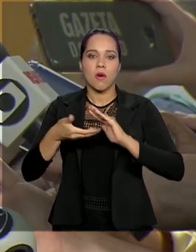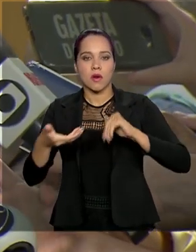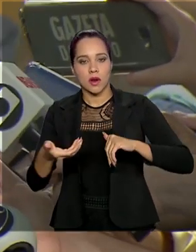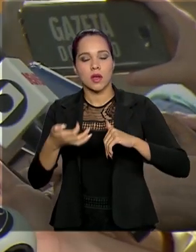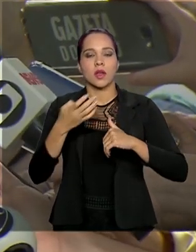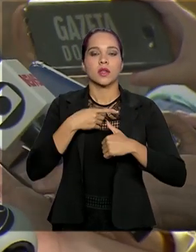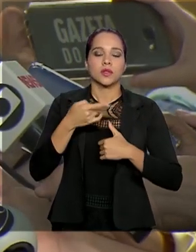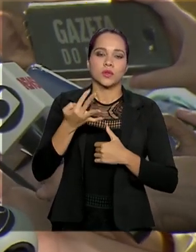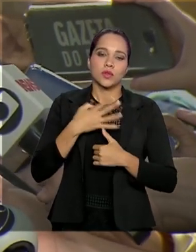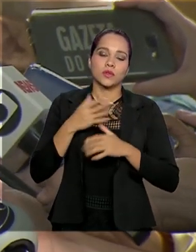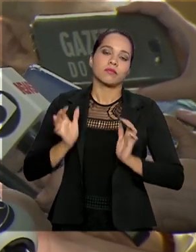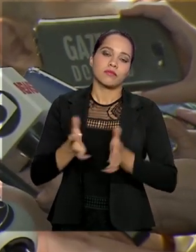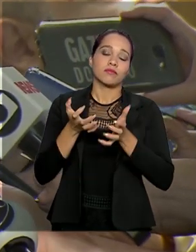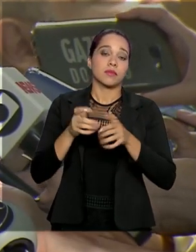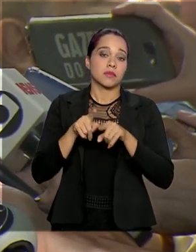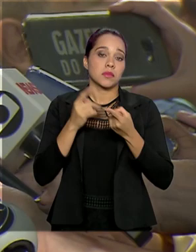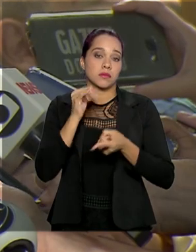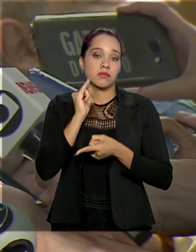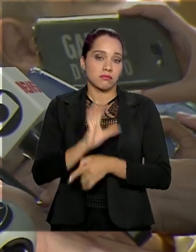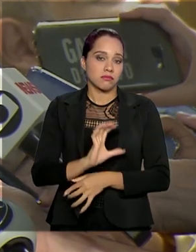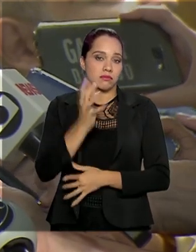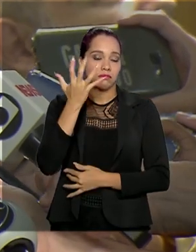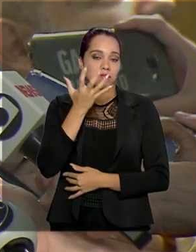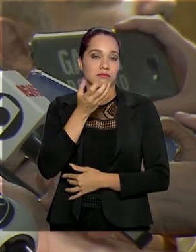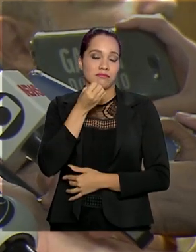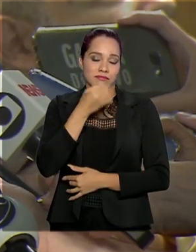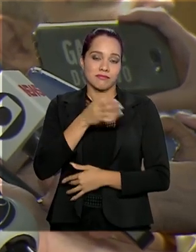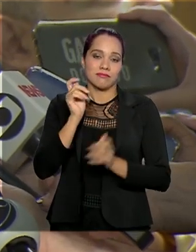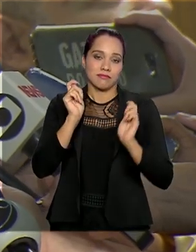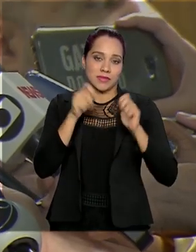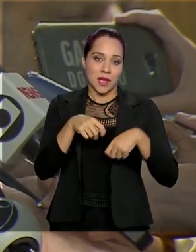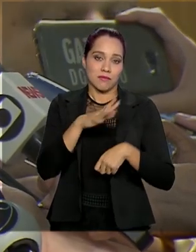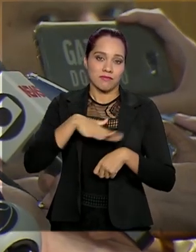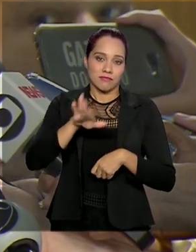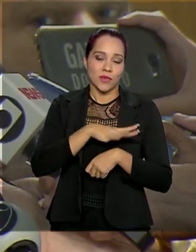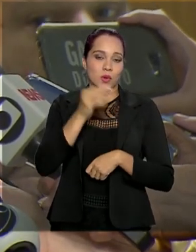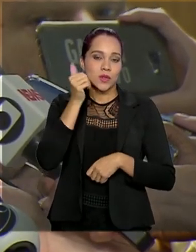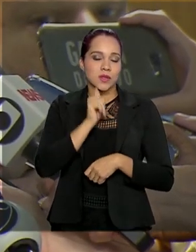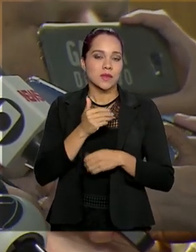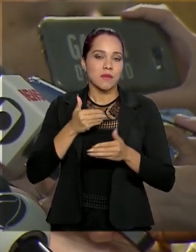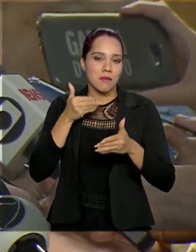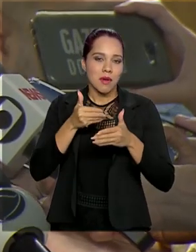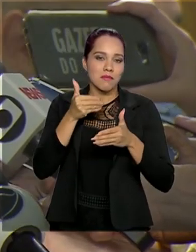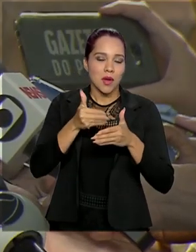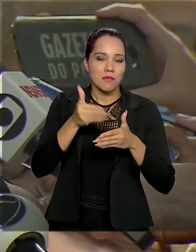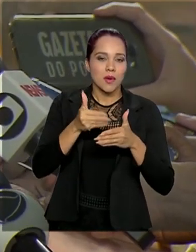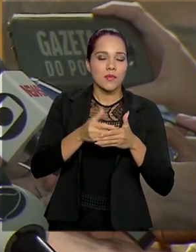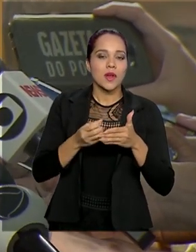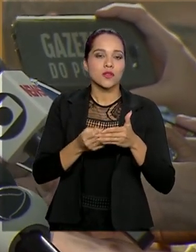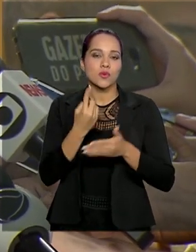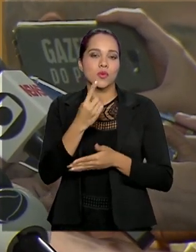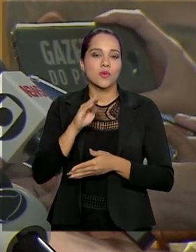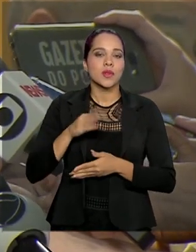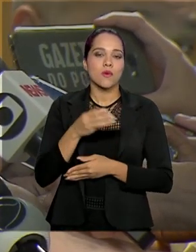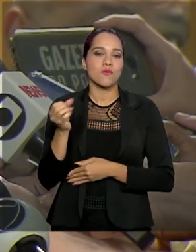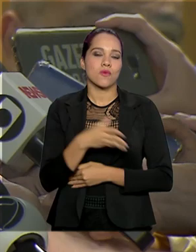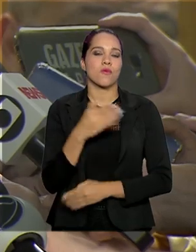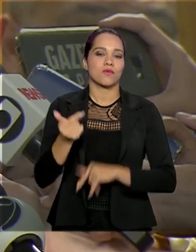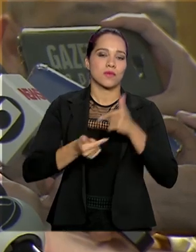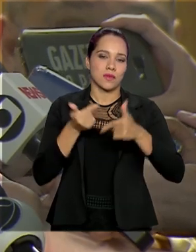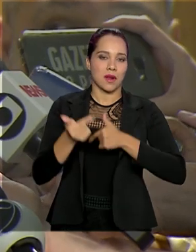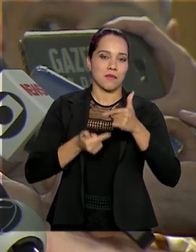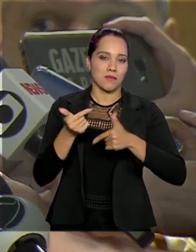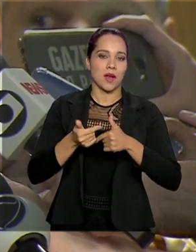investimentos. Mas se isso acontecer, é provável que nós nos aproximemos de um volume de um milhão de novos empregos